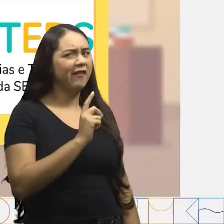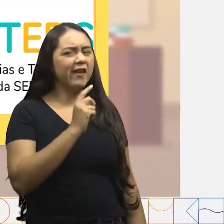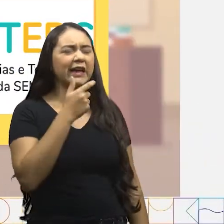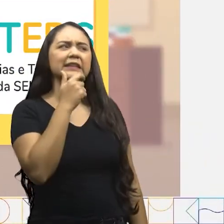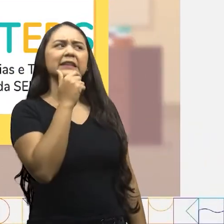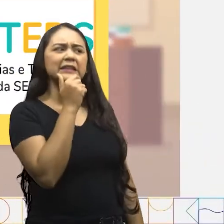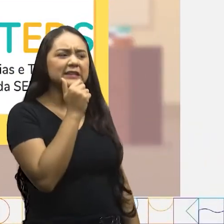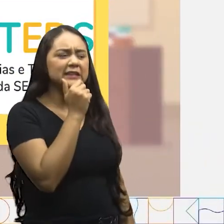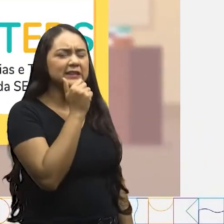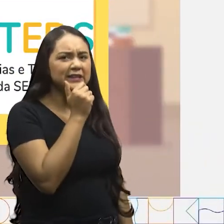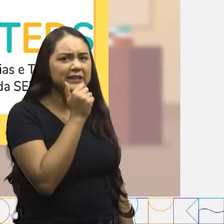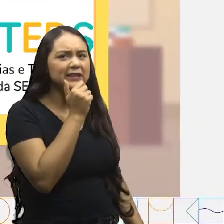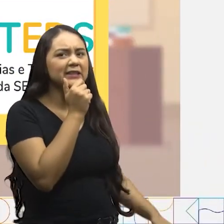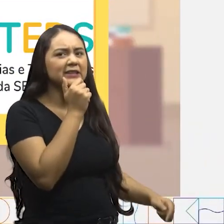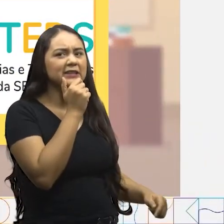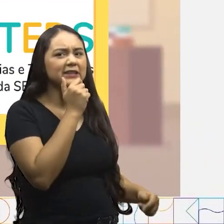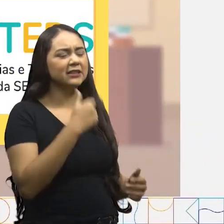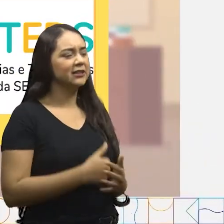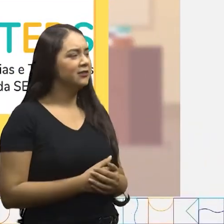Não! é!